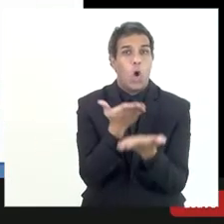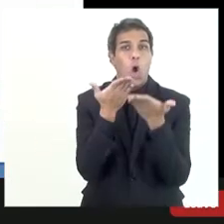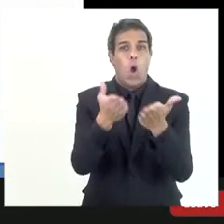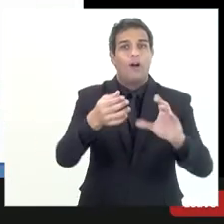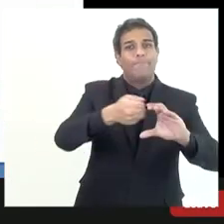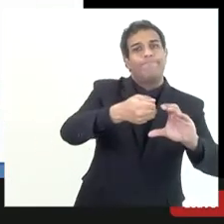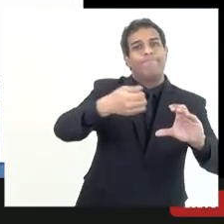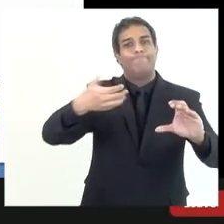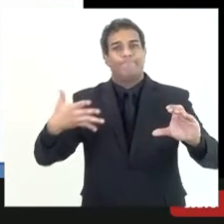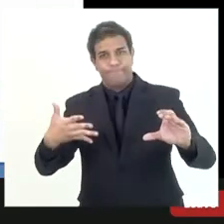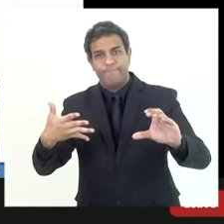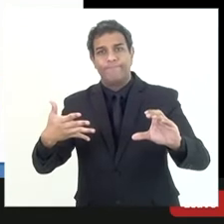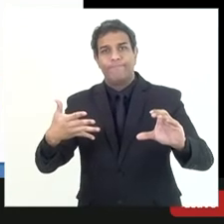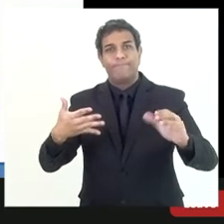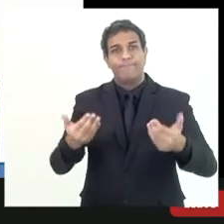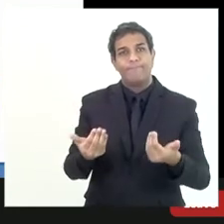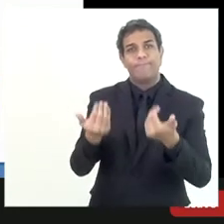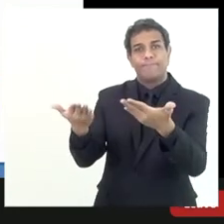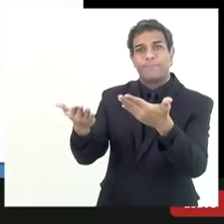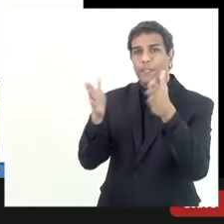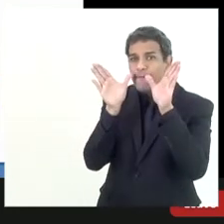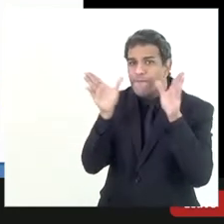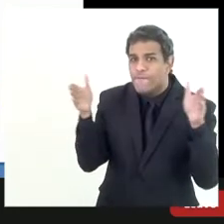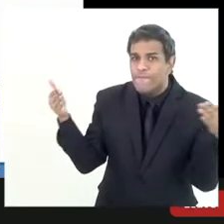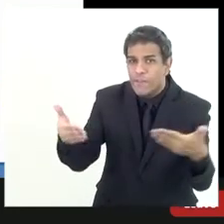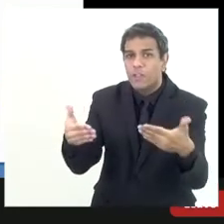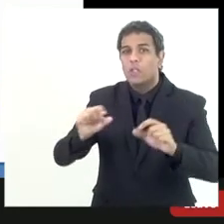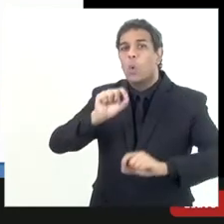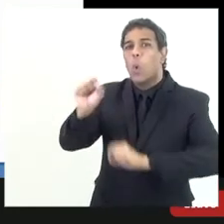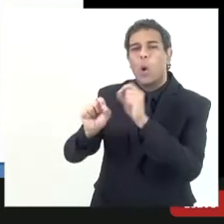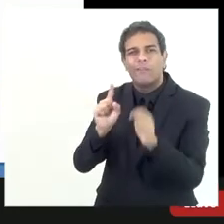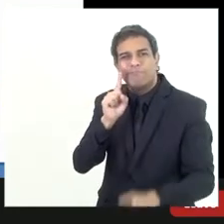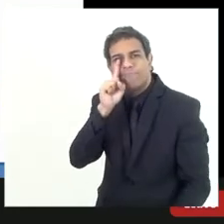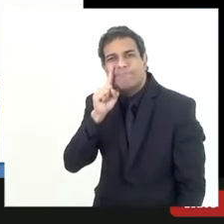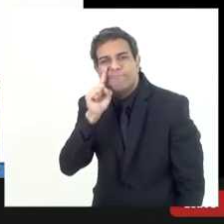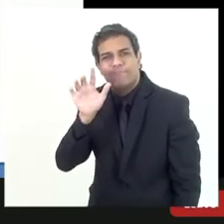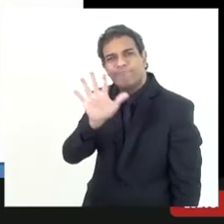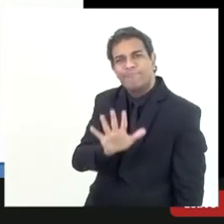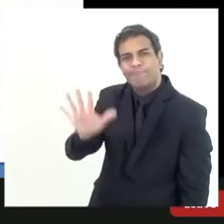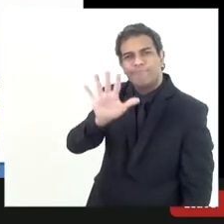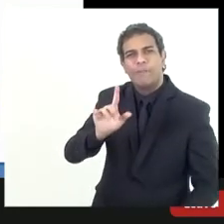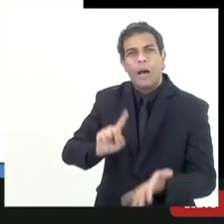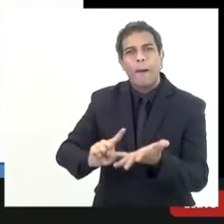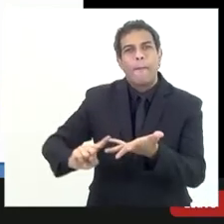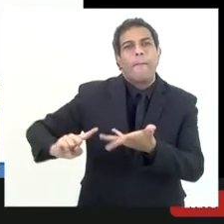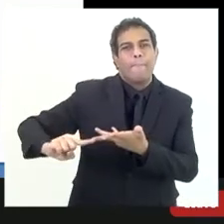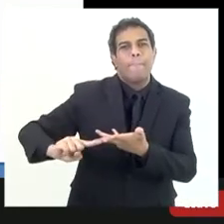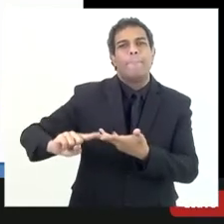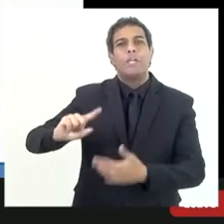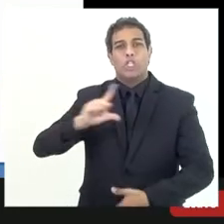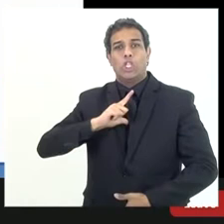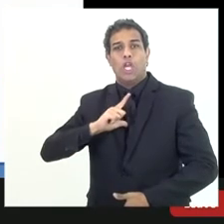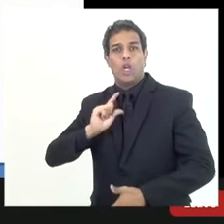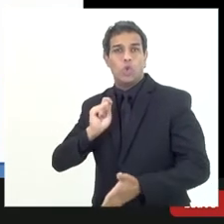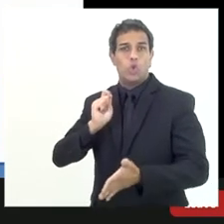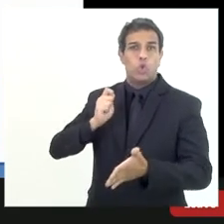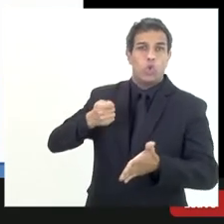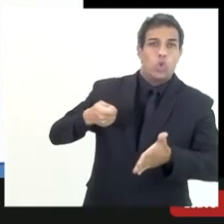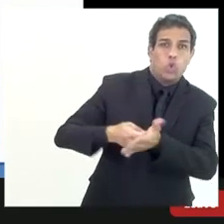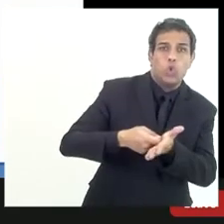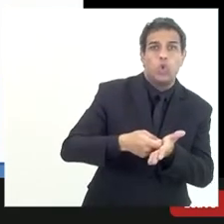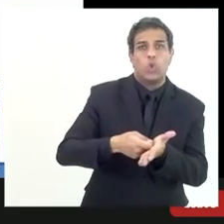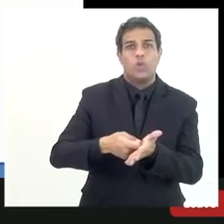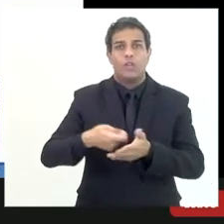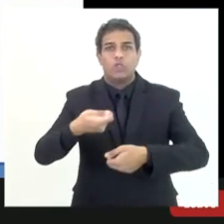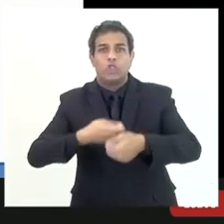parte-se para as classes específicas do risco né primeiro ver em que fase se encontra a cobrança né se ela está na fase